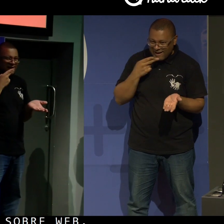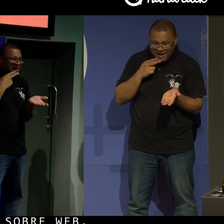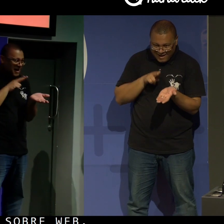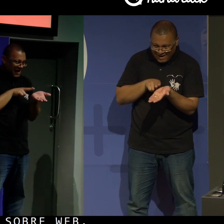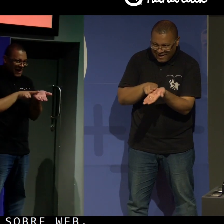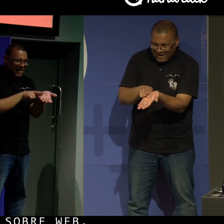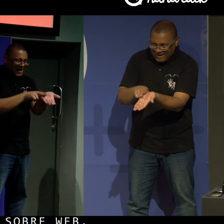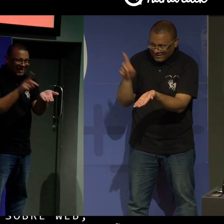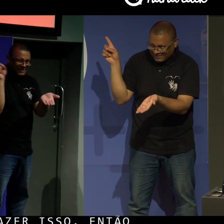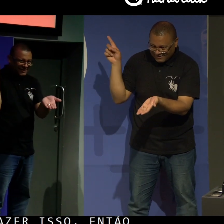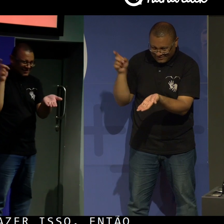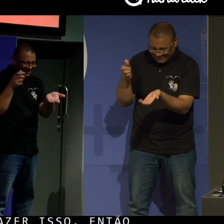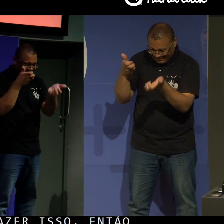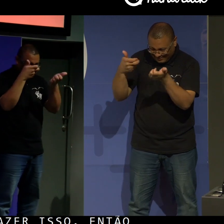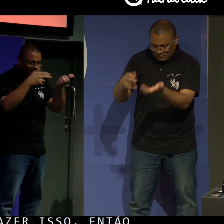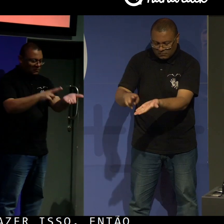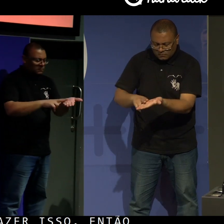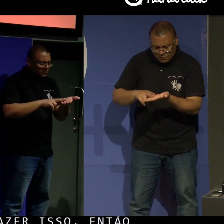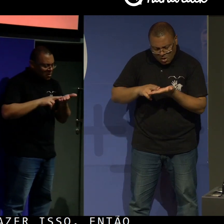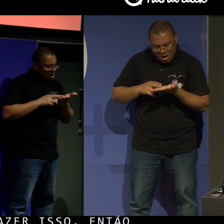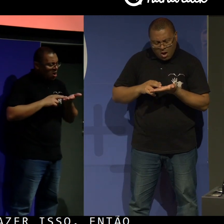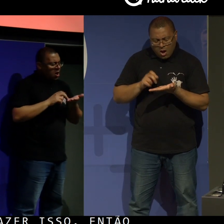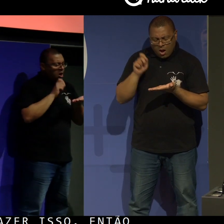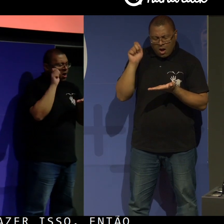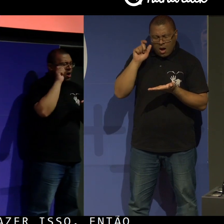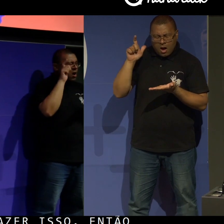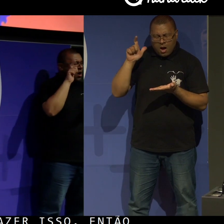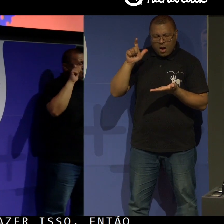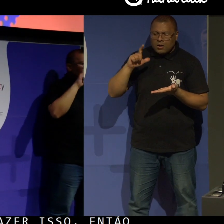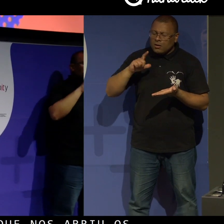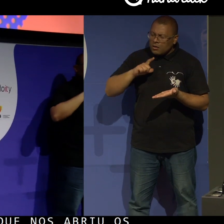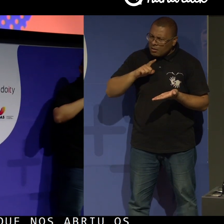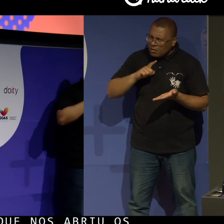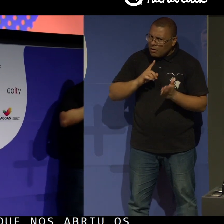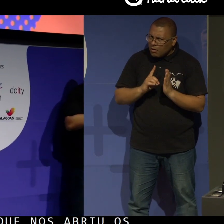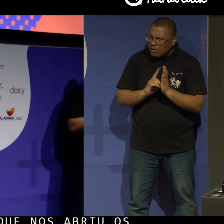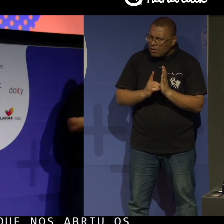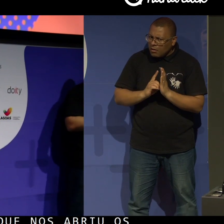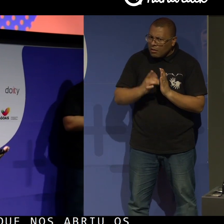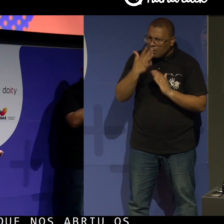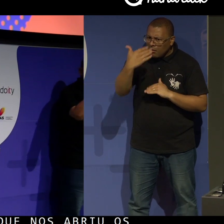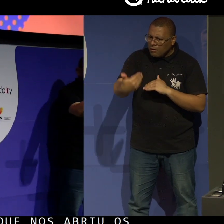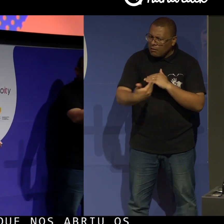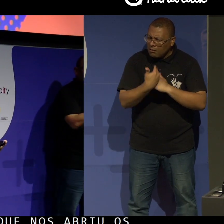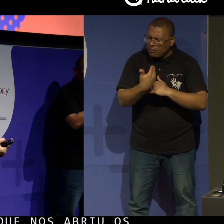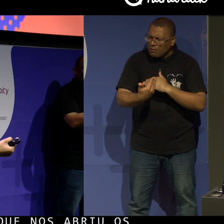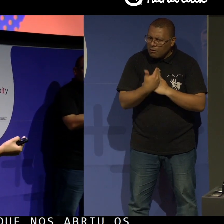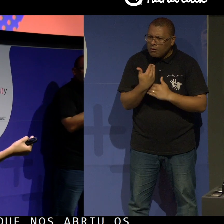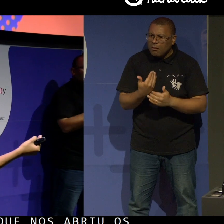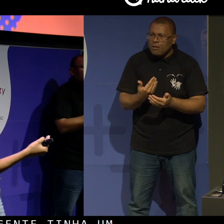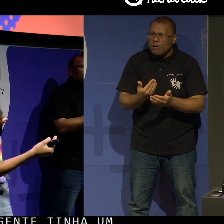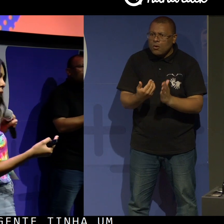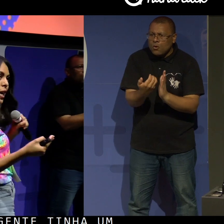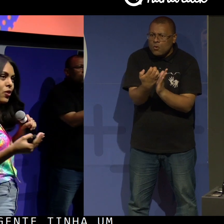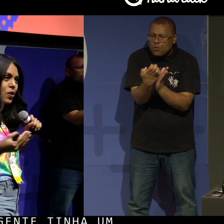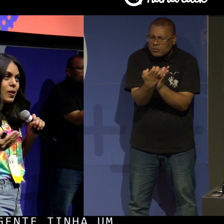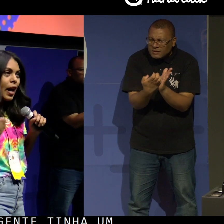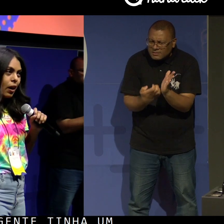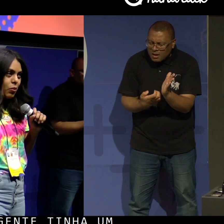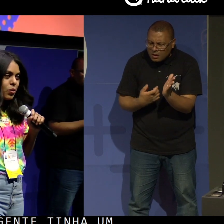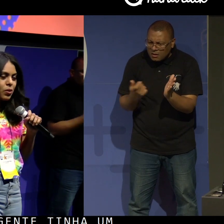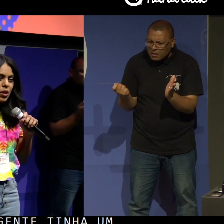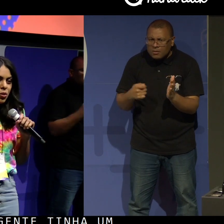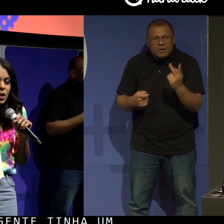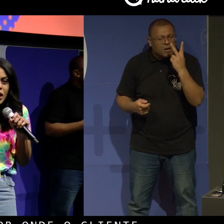os olhos. Porque a gente tinha um canal digital por onde o cliente acessava o seu extrato, mas e os clientes